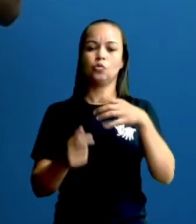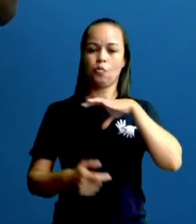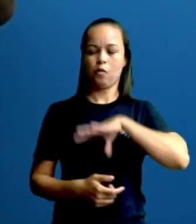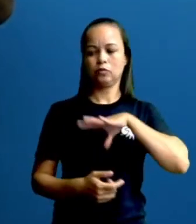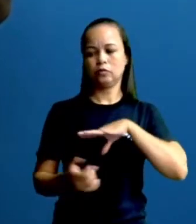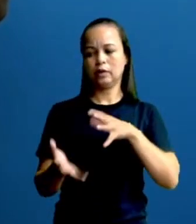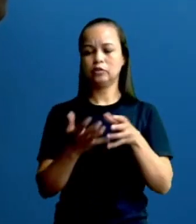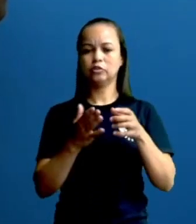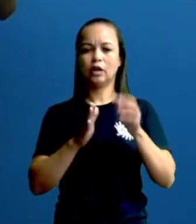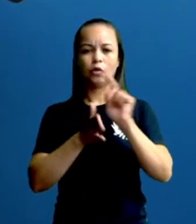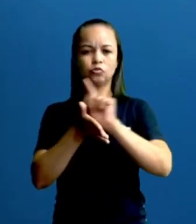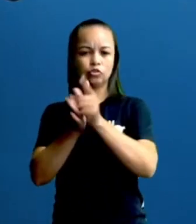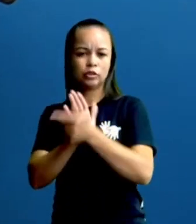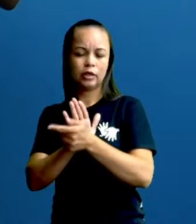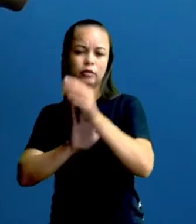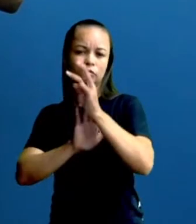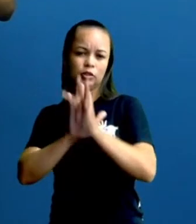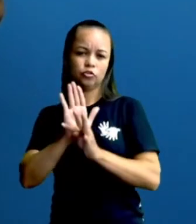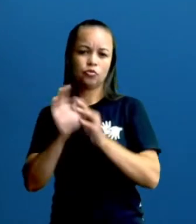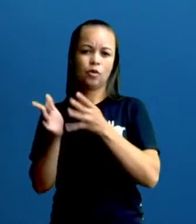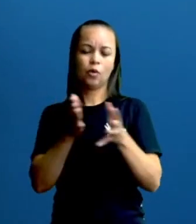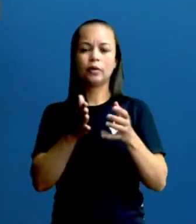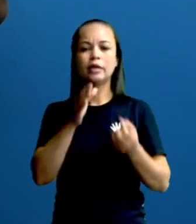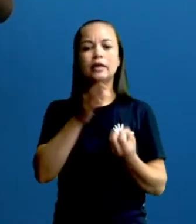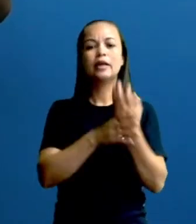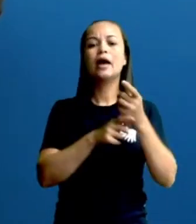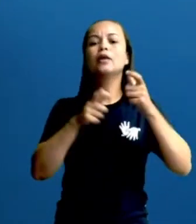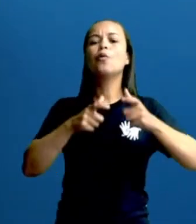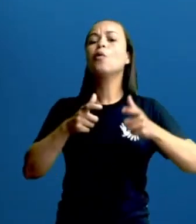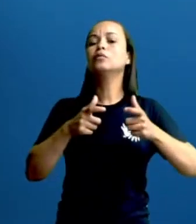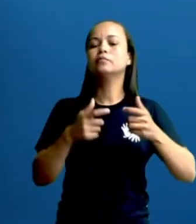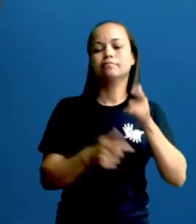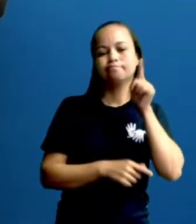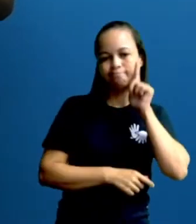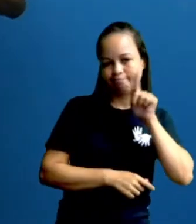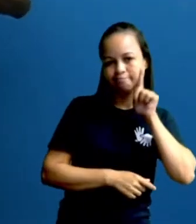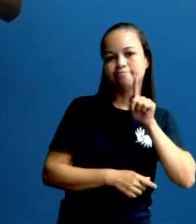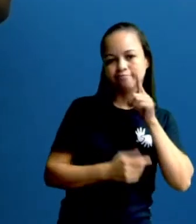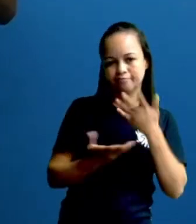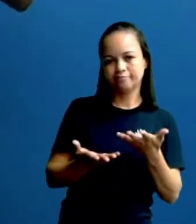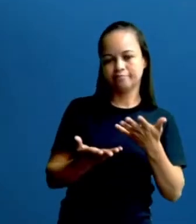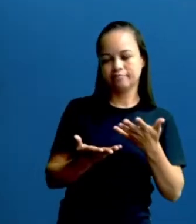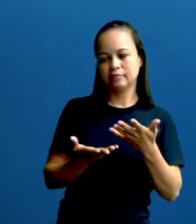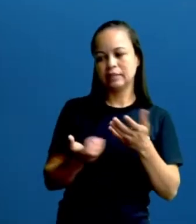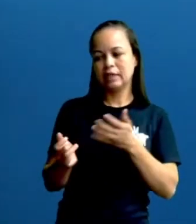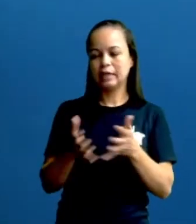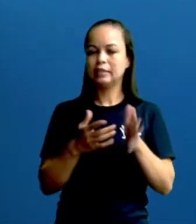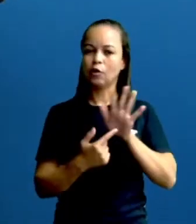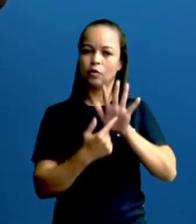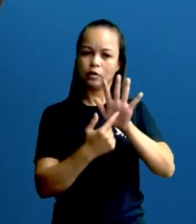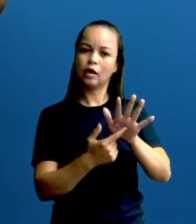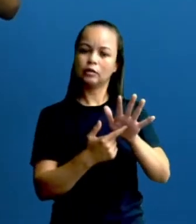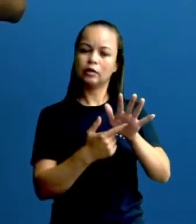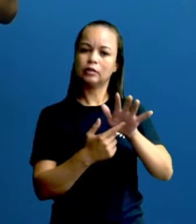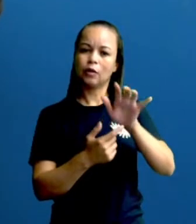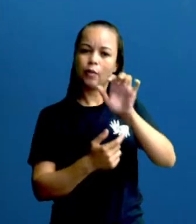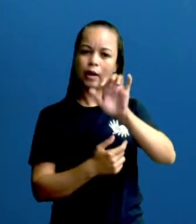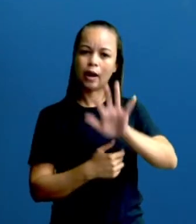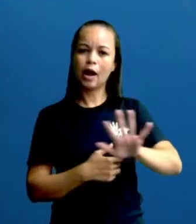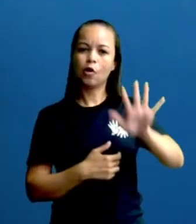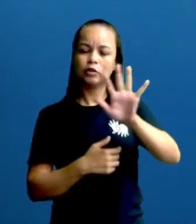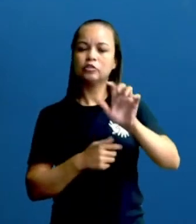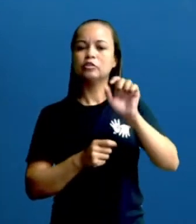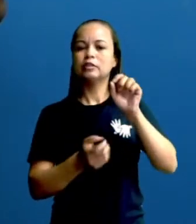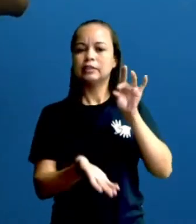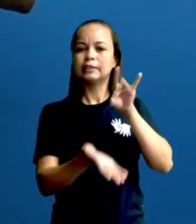textual que surgiu onde? Nos Estados Unidos, gente. Então, gente vem logo aí trazer que ela é originária dos